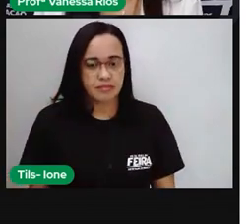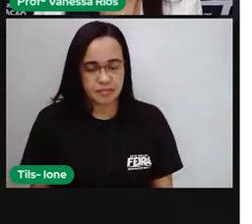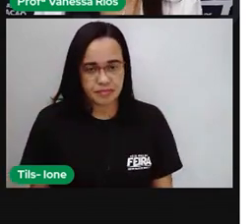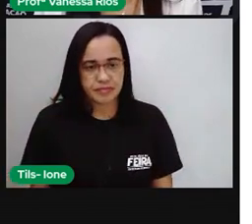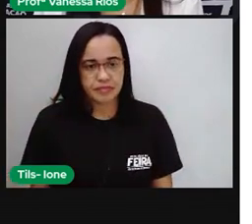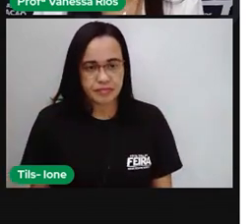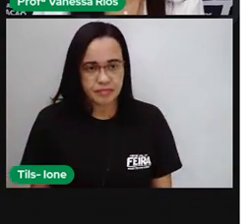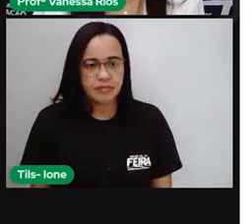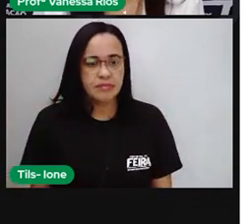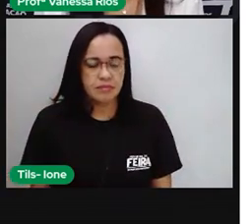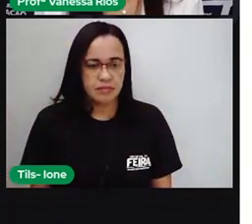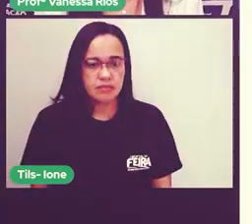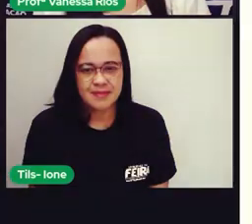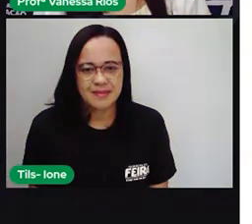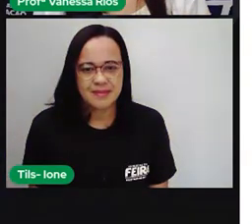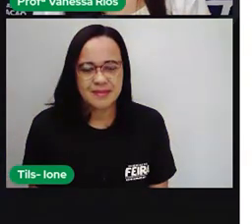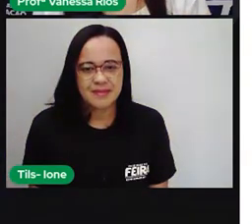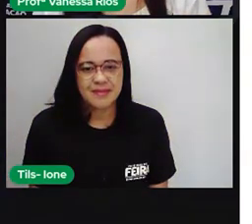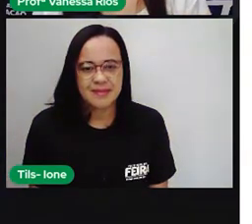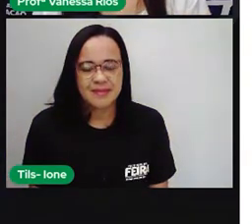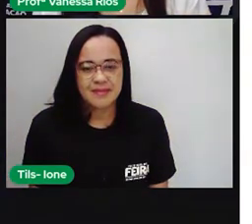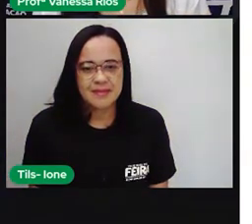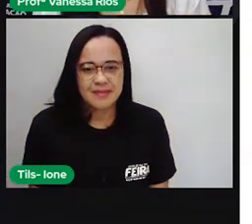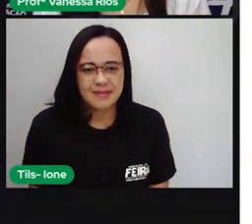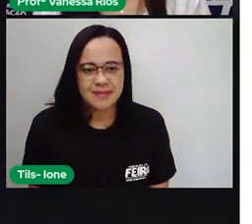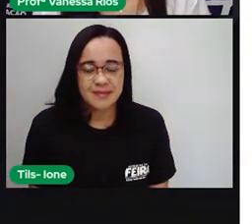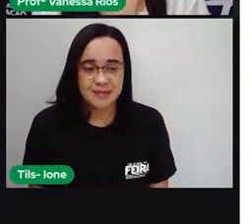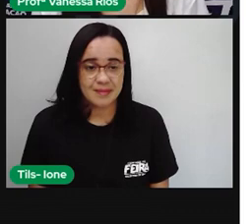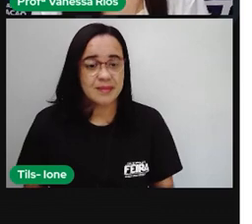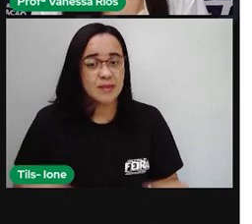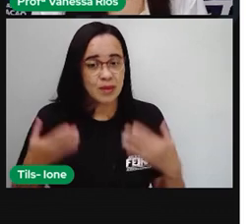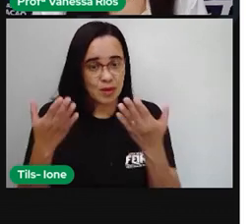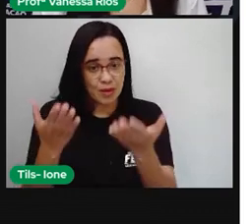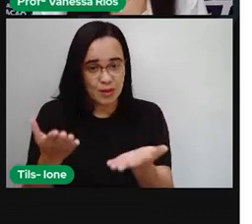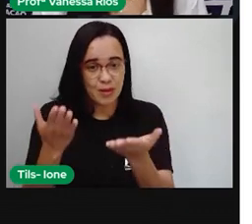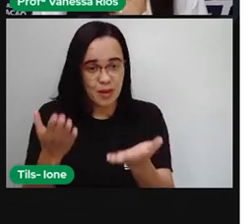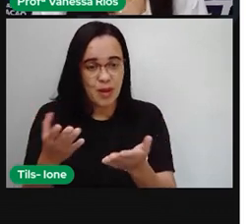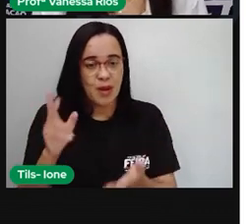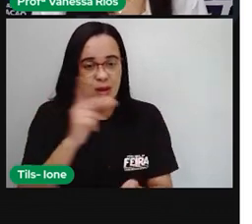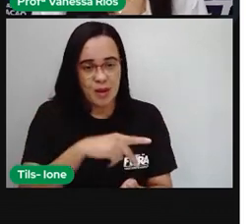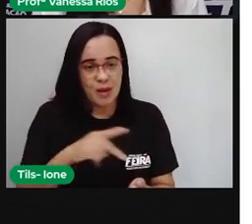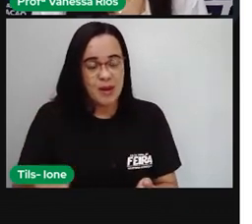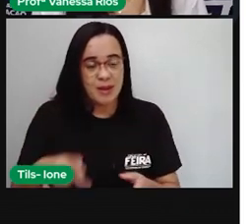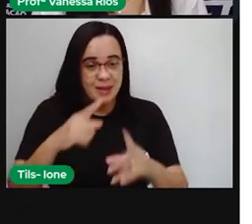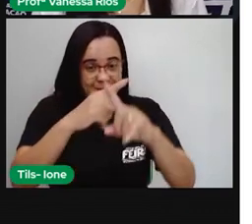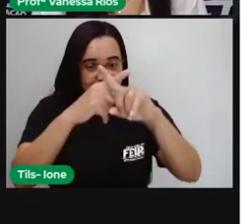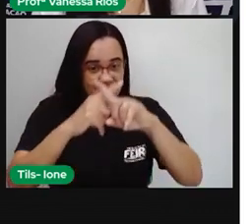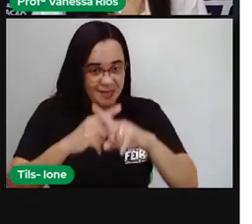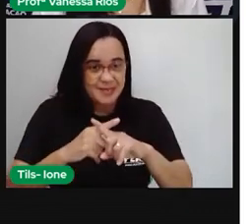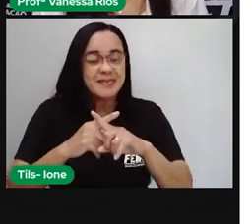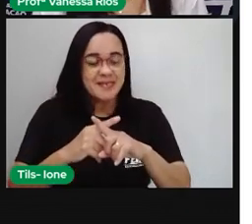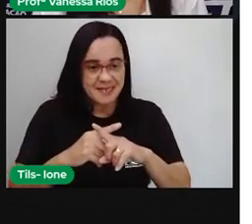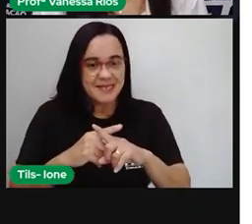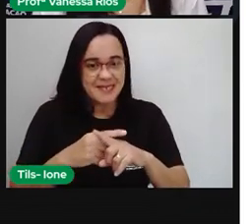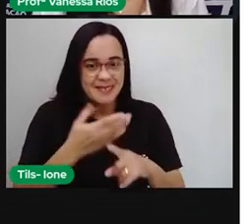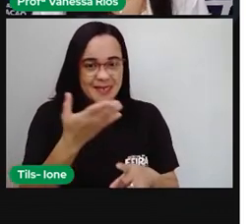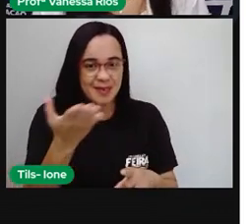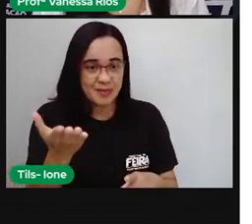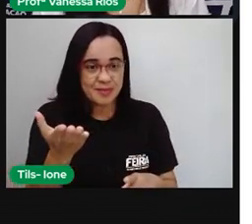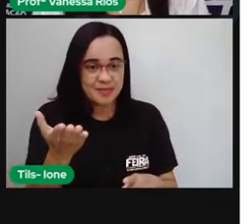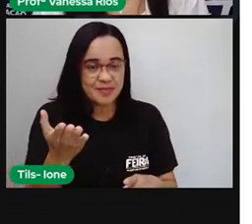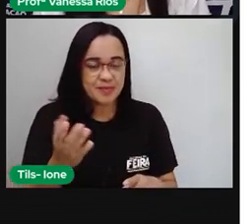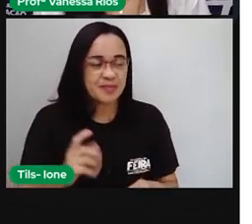assimétrica. Olha só, a Pró tem então agora um desafio. Qual é o desafio?